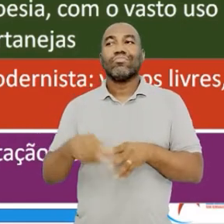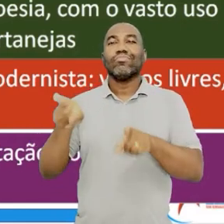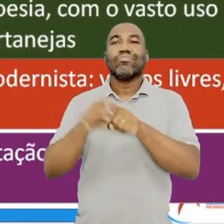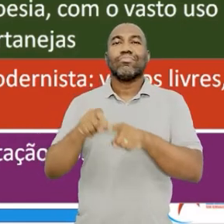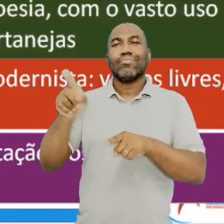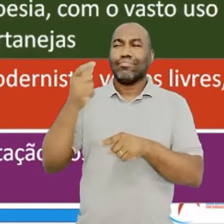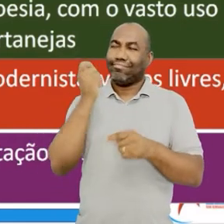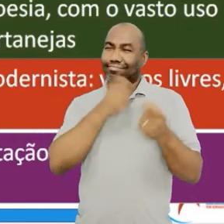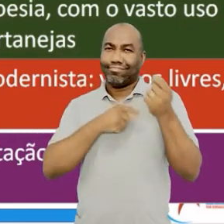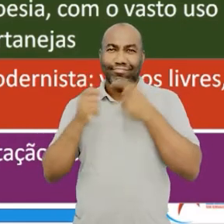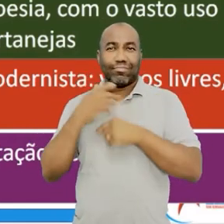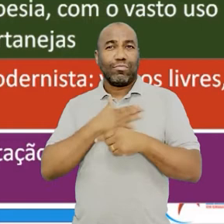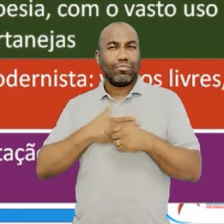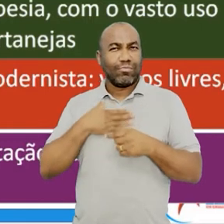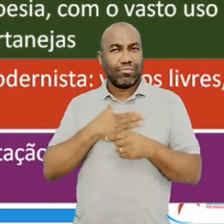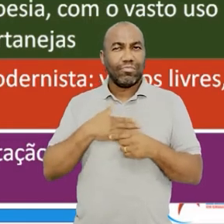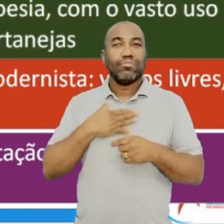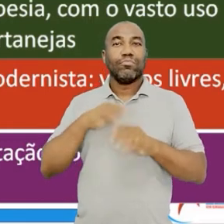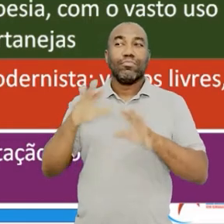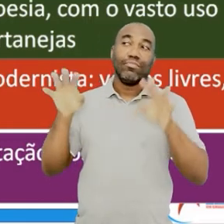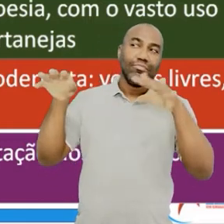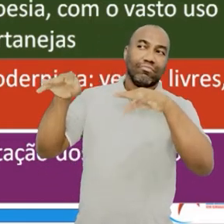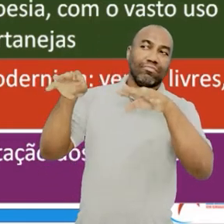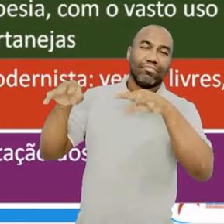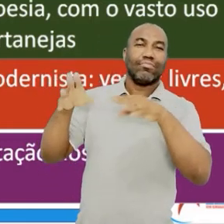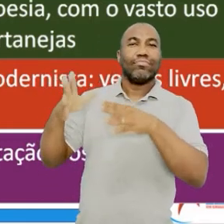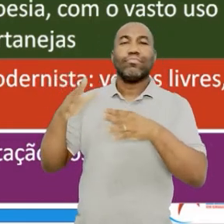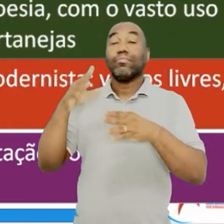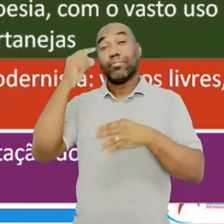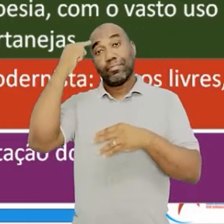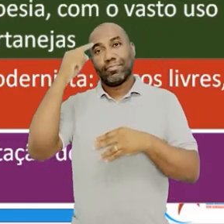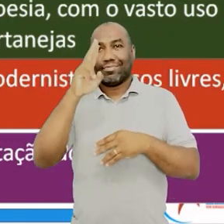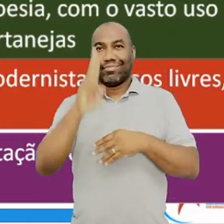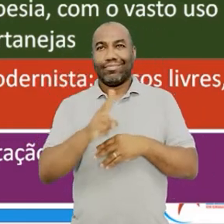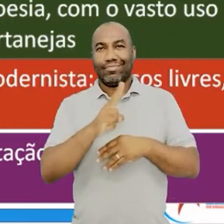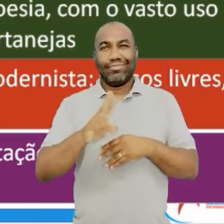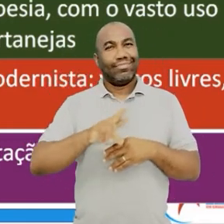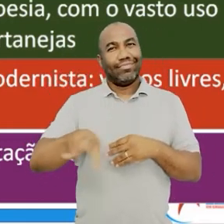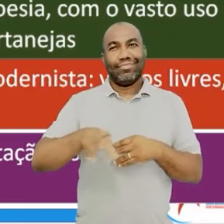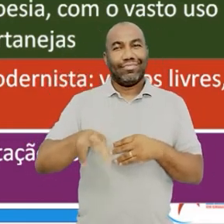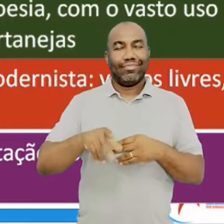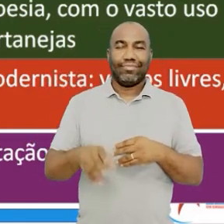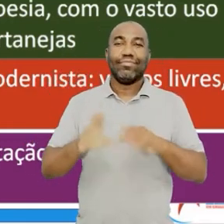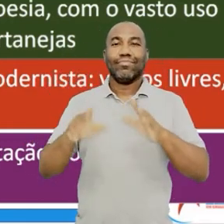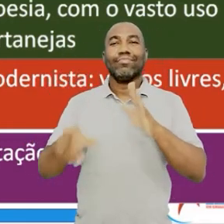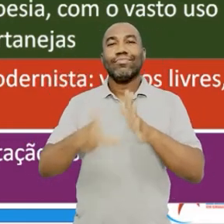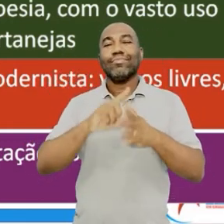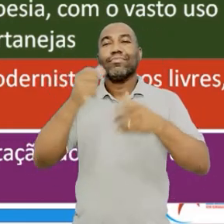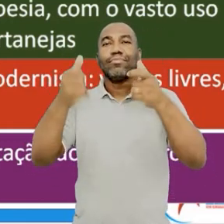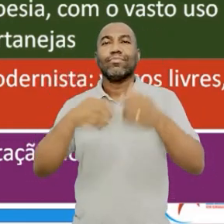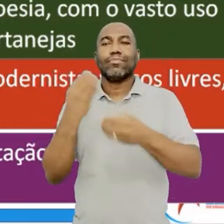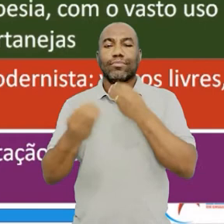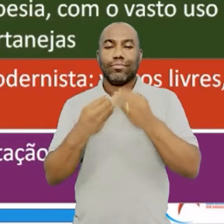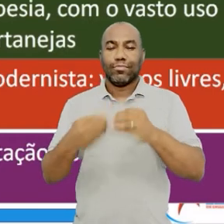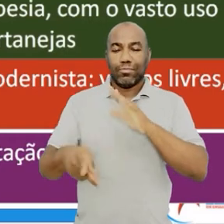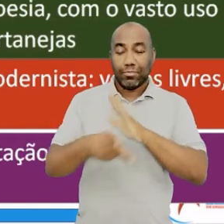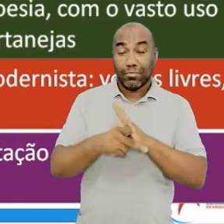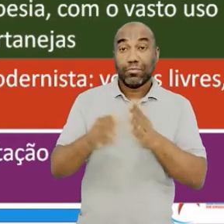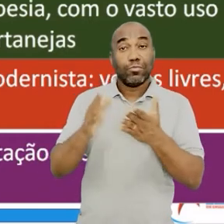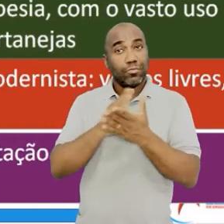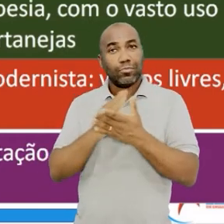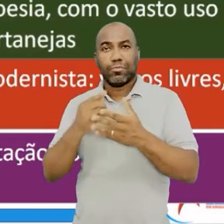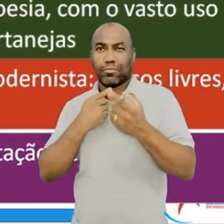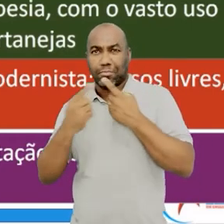apresentar uma multiplicidade de obras que irão divulgar o nacionalismo brasileiro, uma